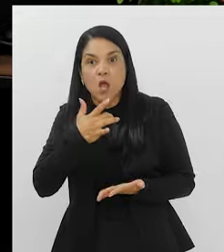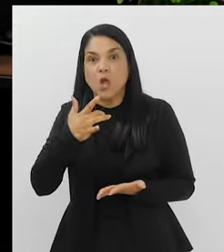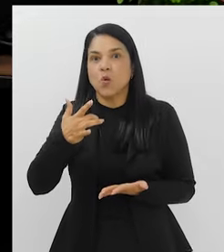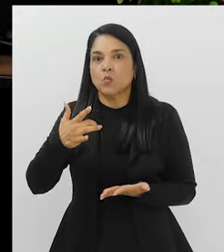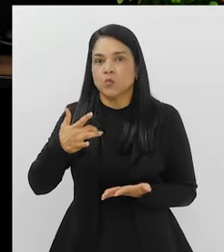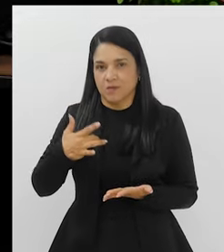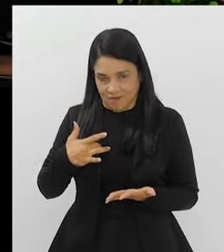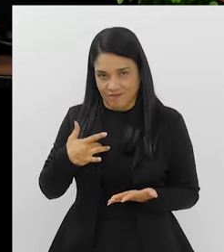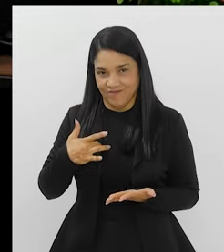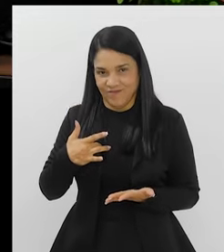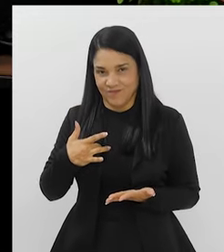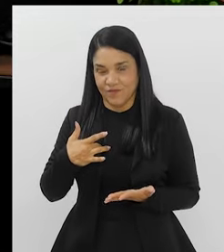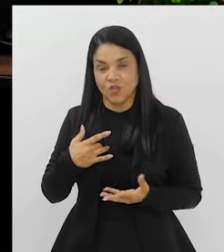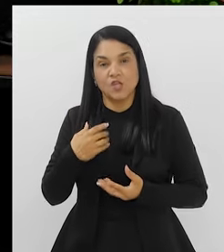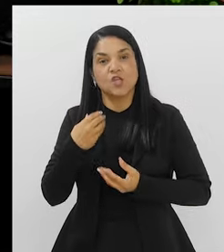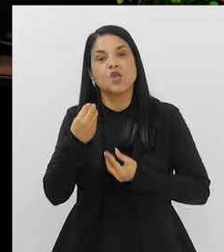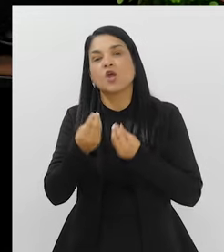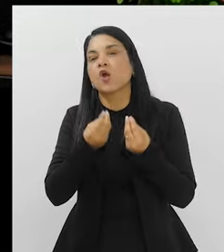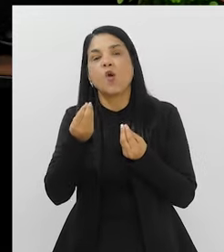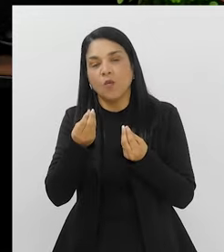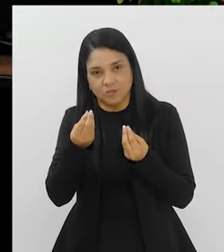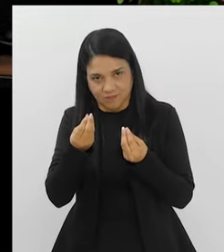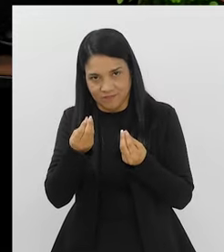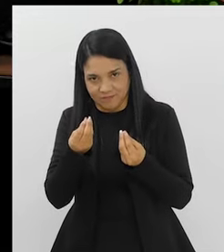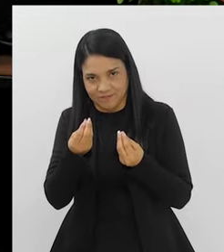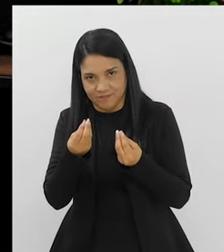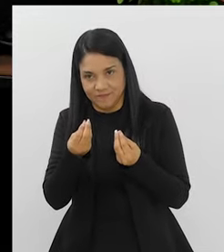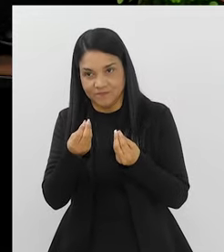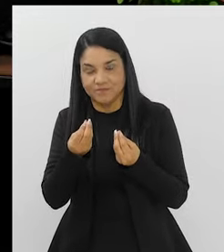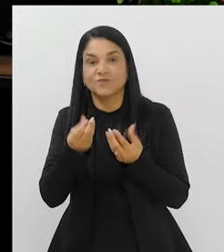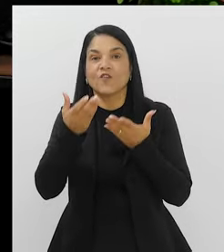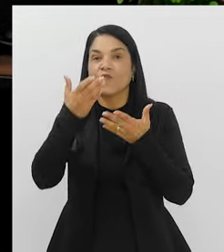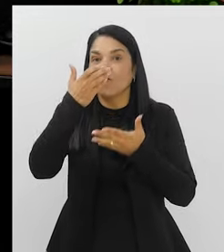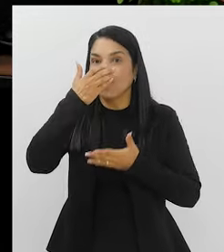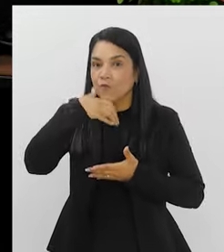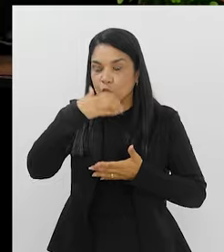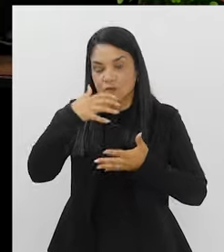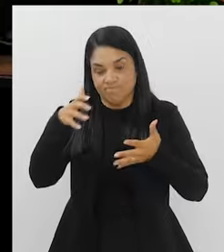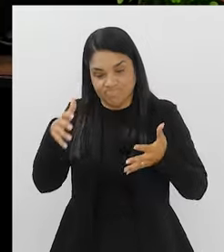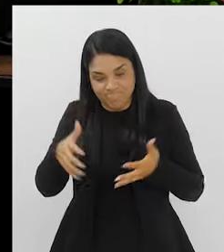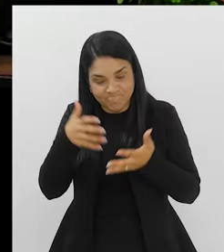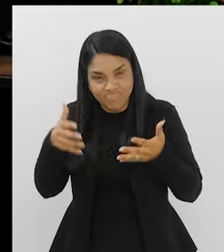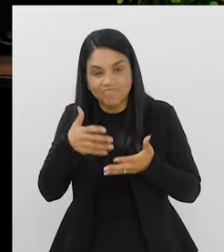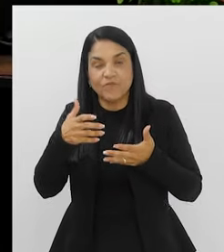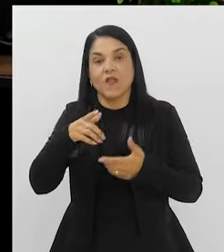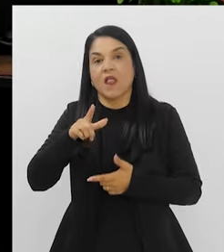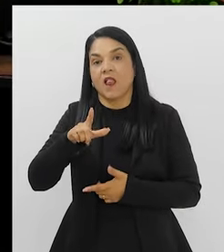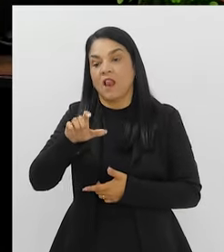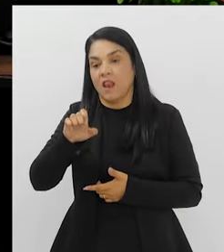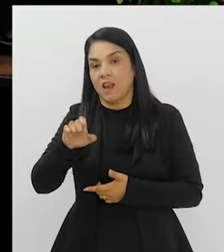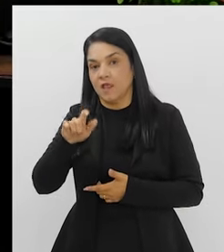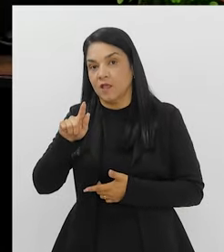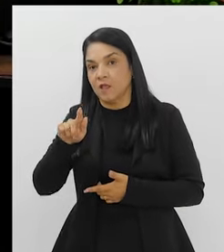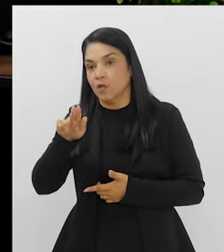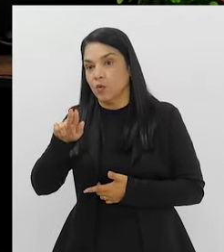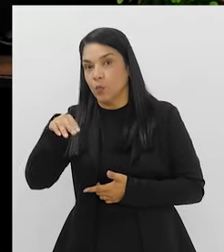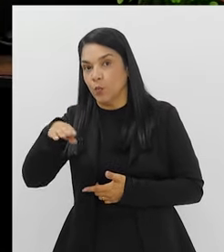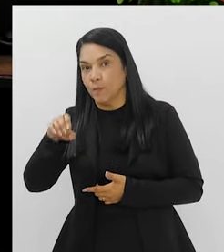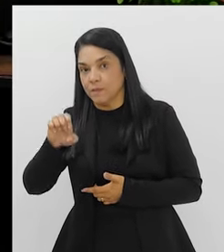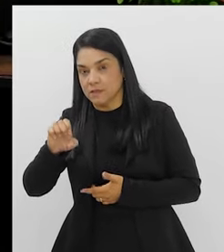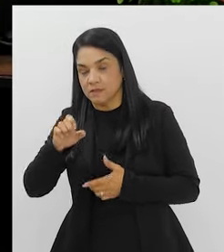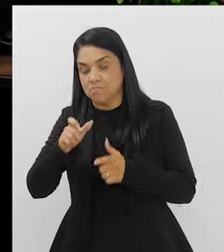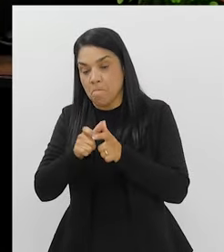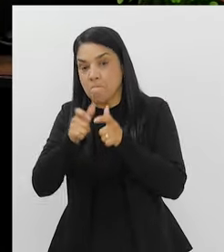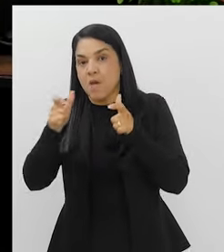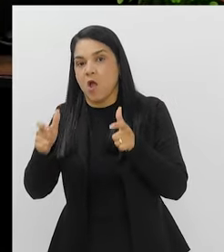saudável possível. O que é essa maneira mais saudável possível? Frutas, verduras e legumes em maior